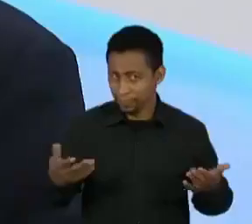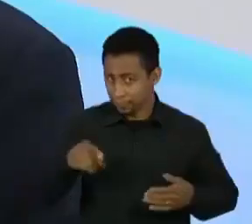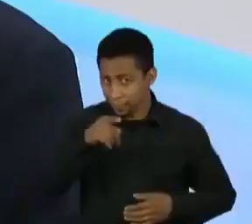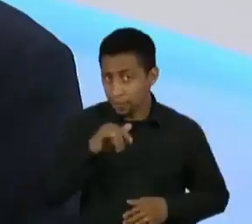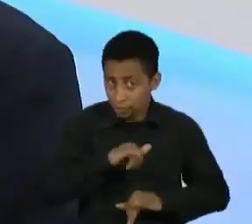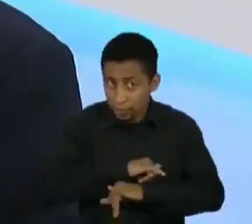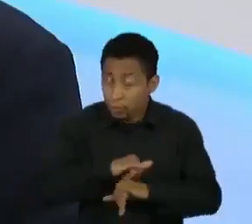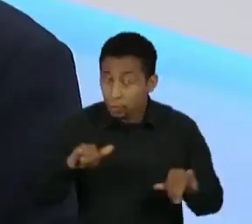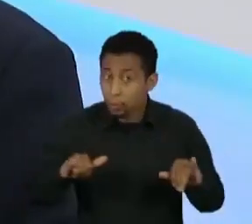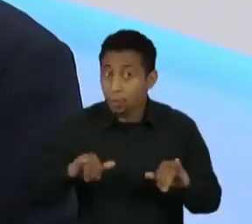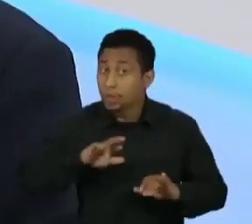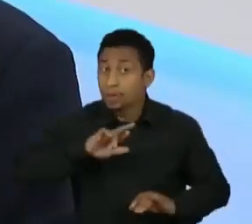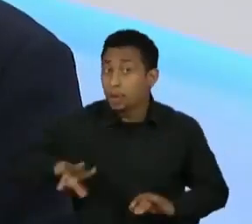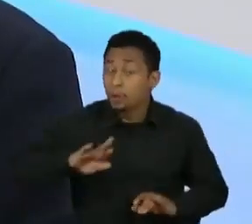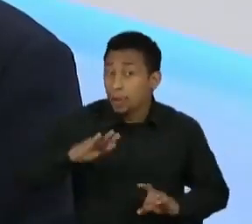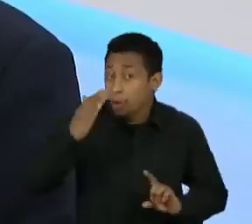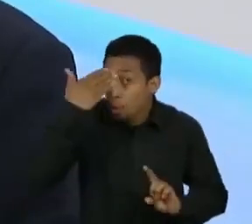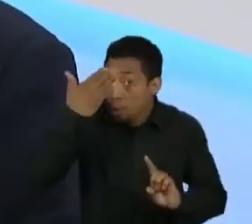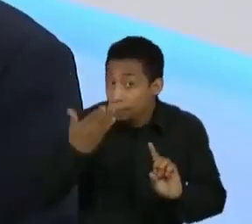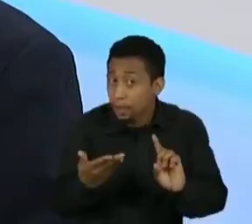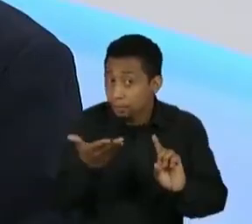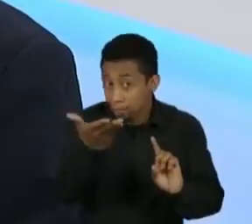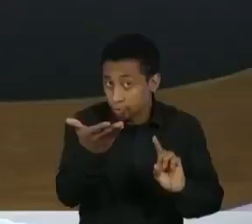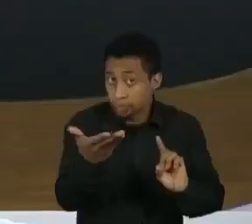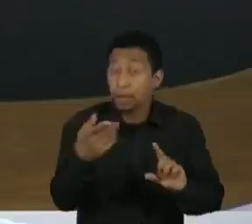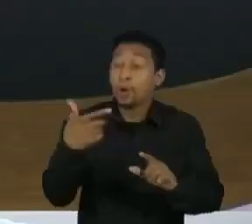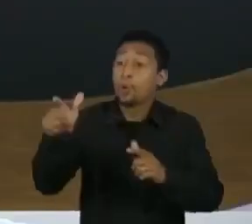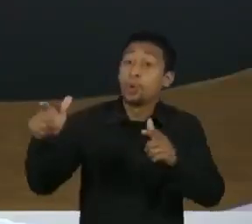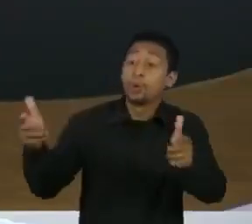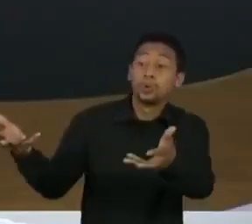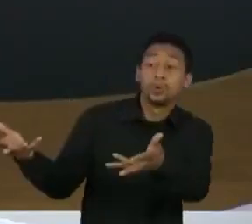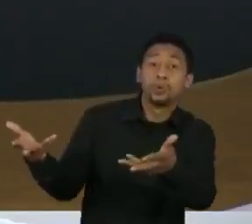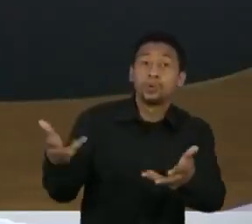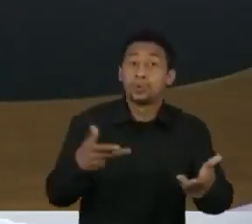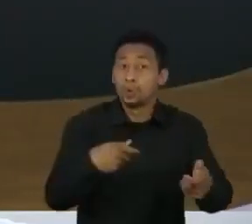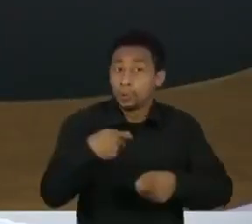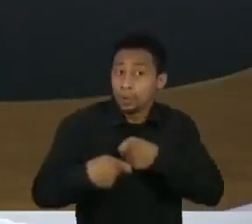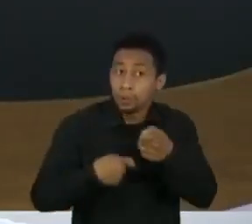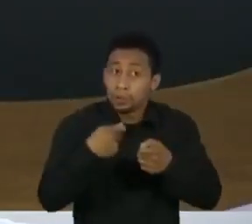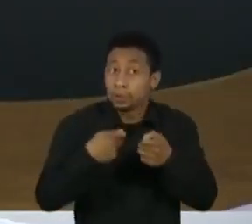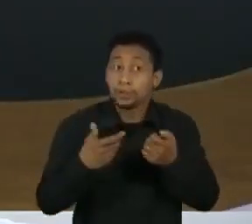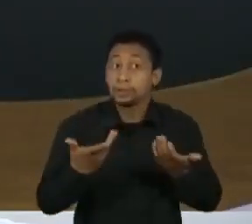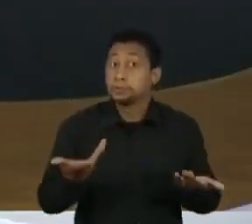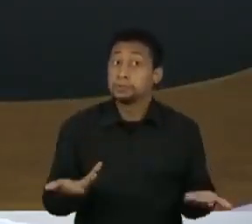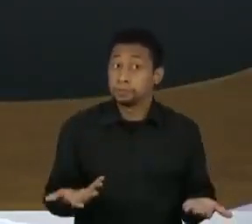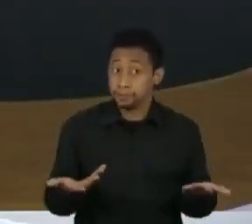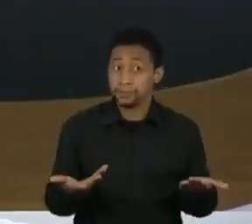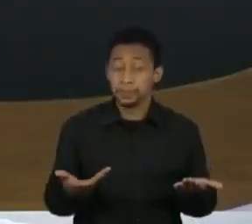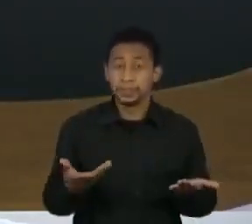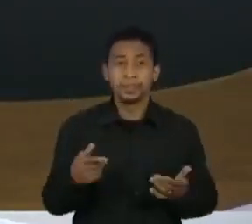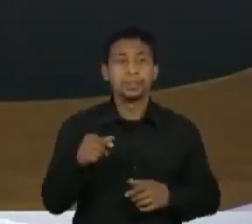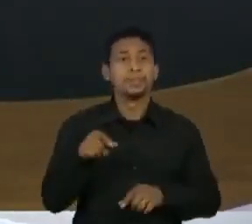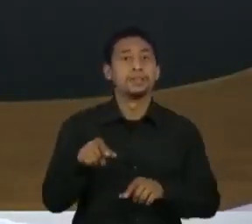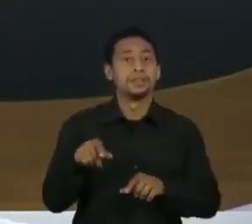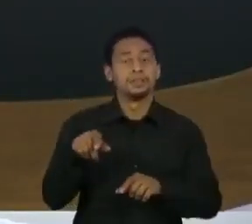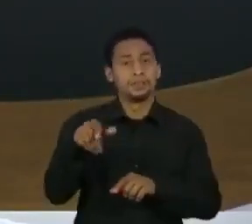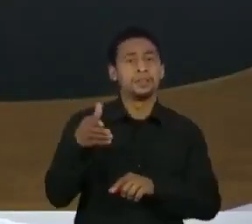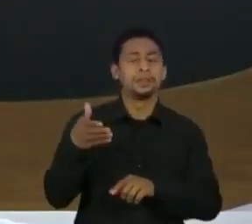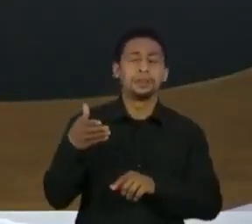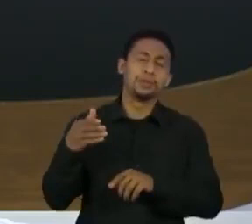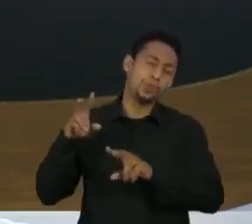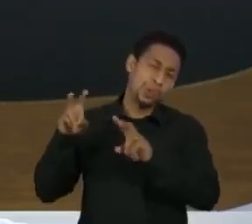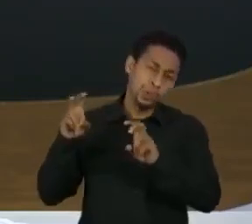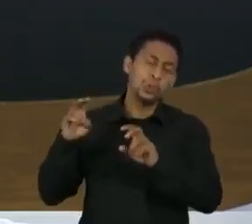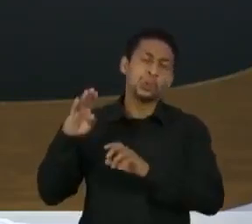disseram outros participantes que disseram que tinham sido chamados com esse propósito. E o senhor disse que não se imitou só o presidente Jair